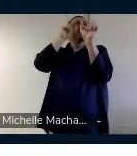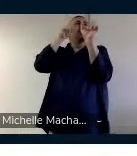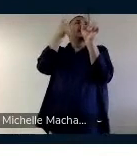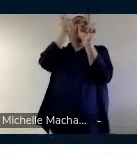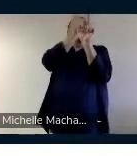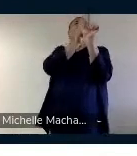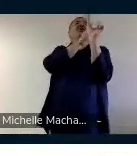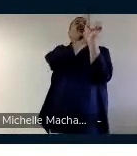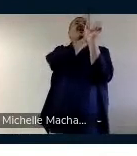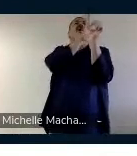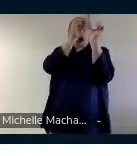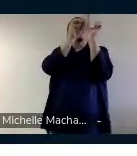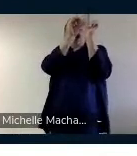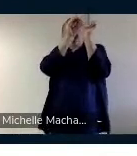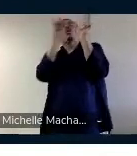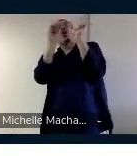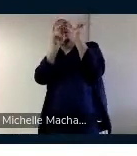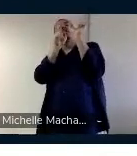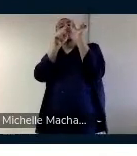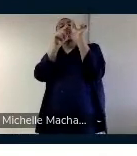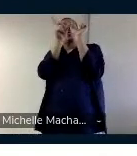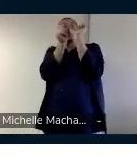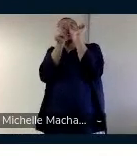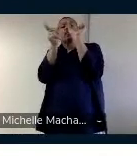deles essas palavras que têm o mesmo afixo.